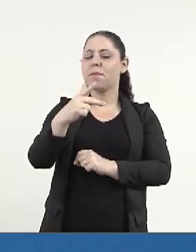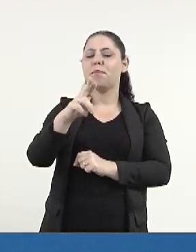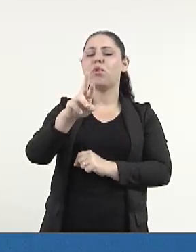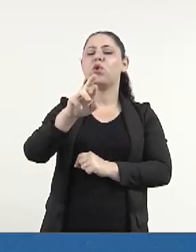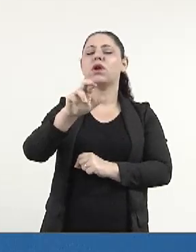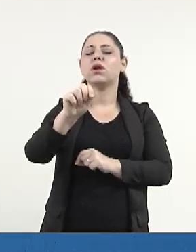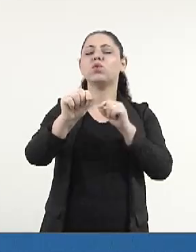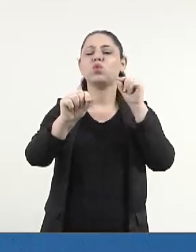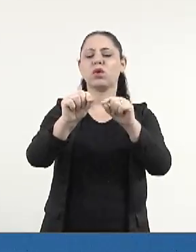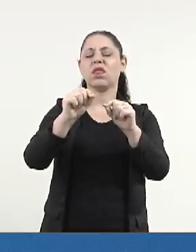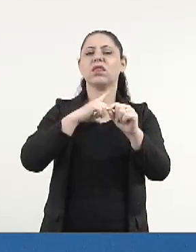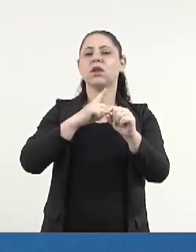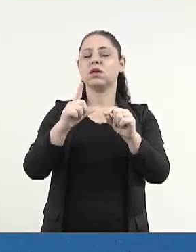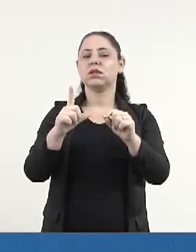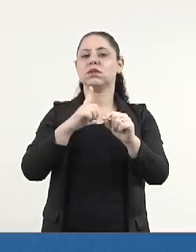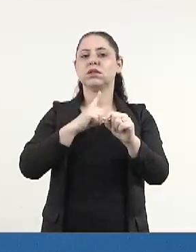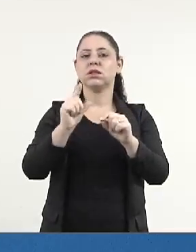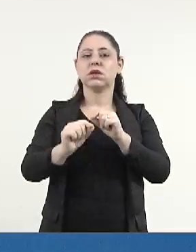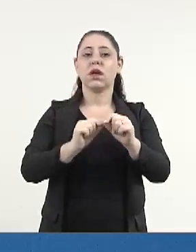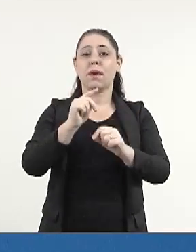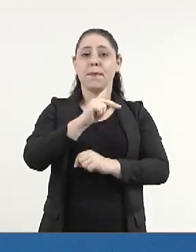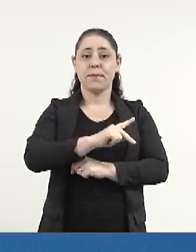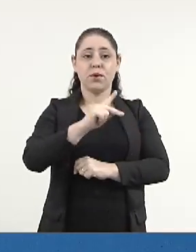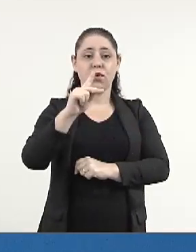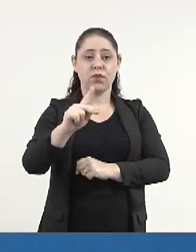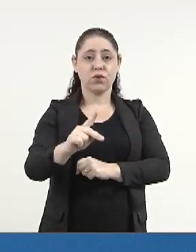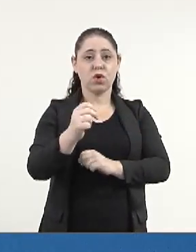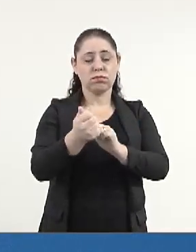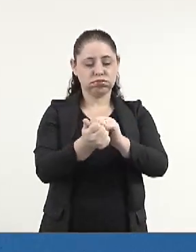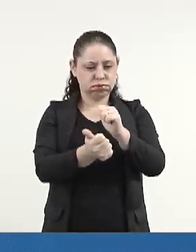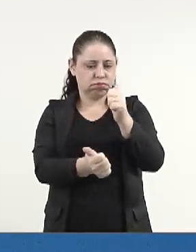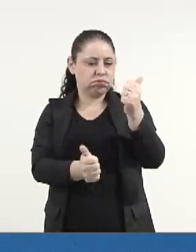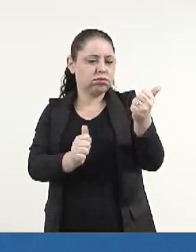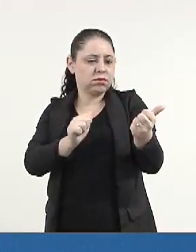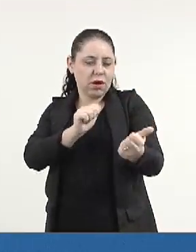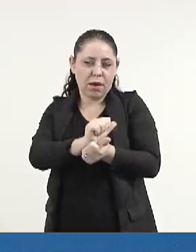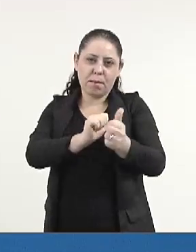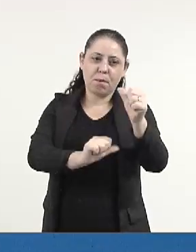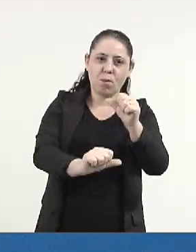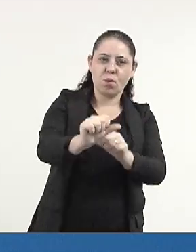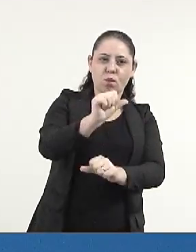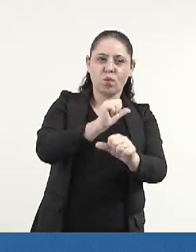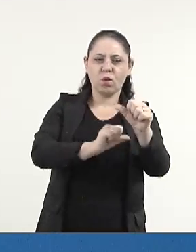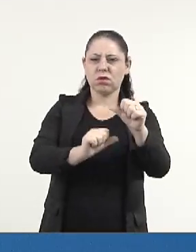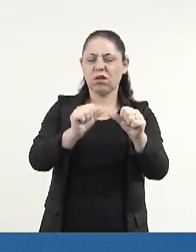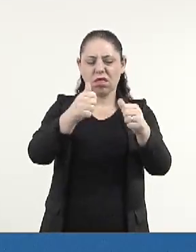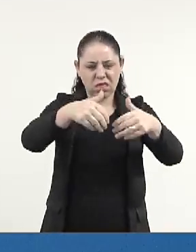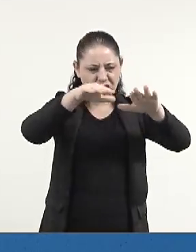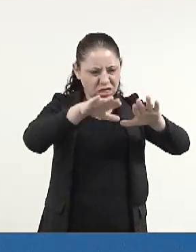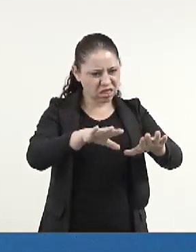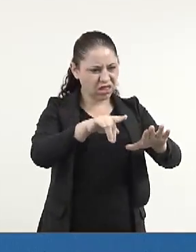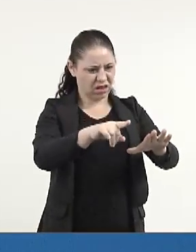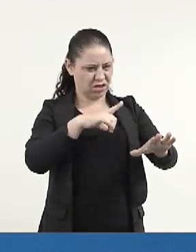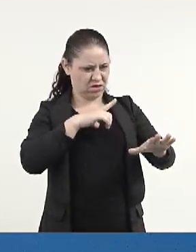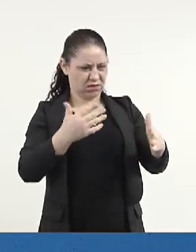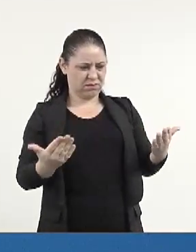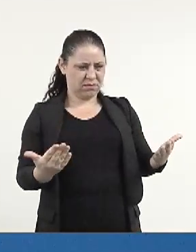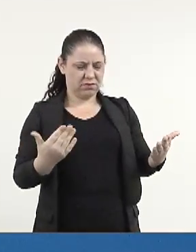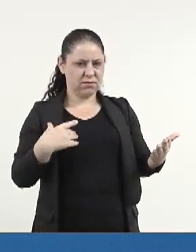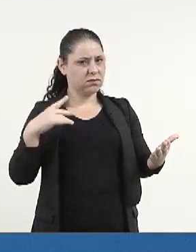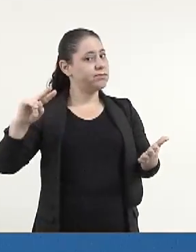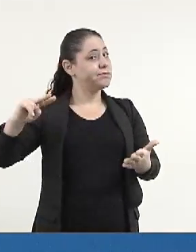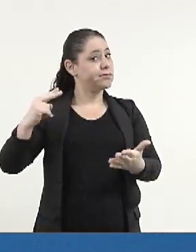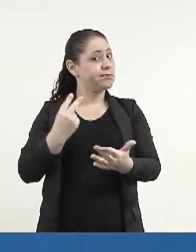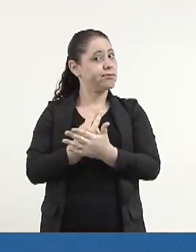puras consta que professores readaptados estão lotados ali. Isso é uma